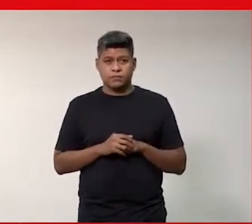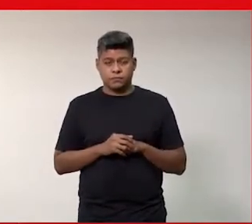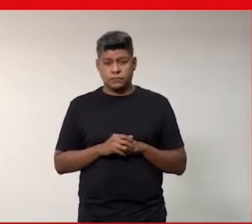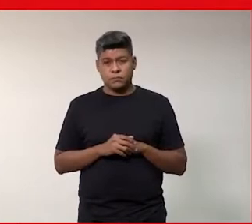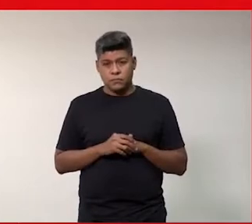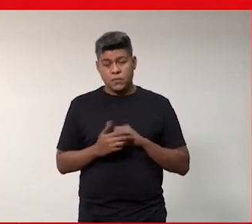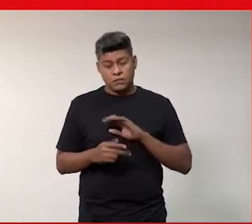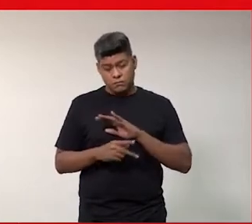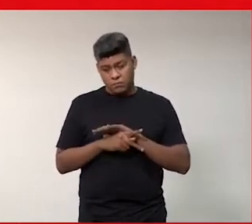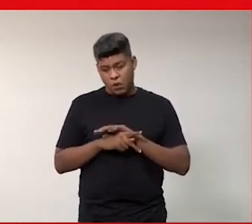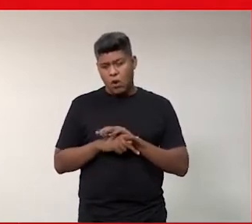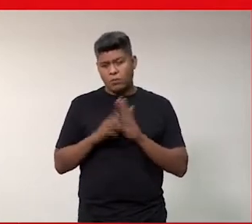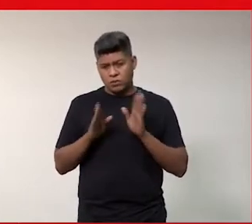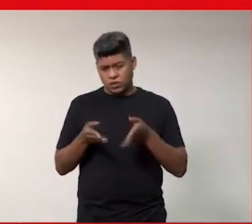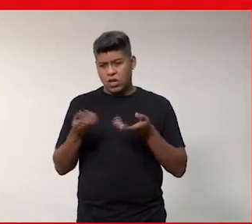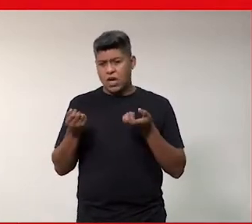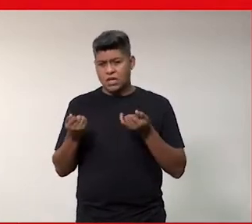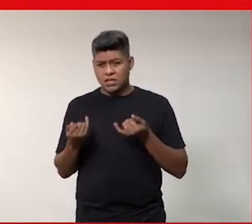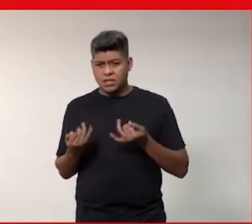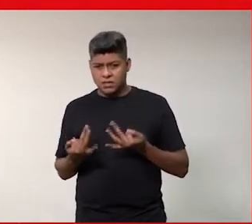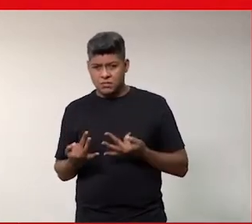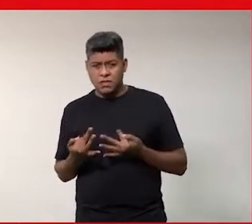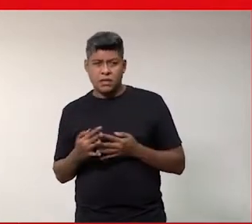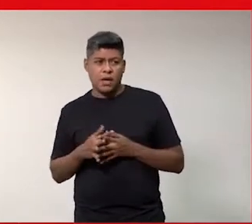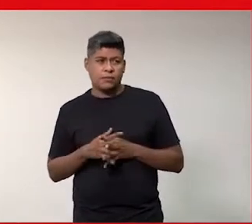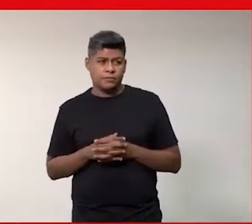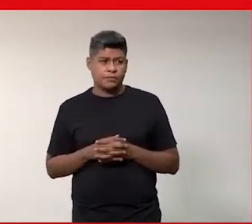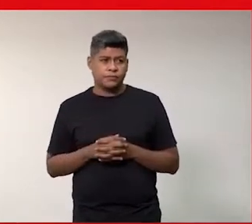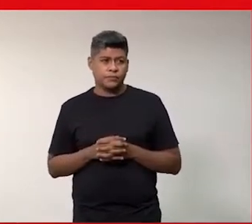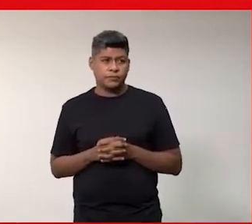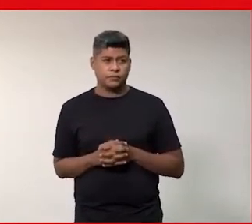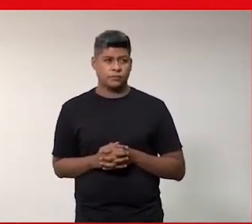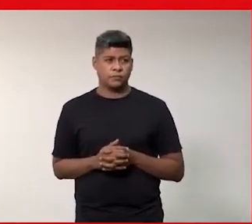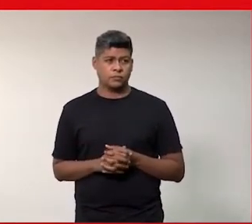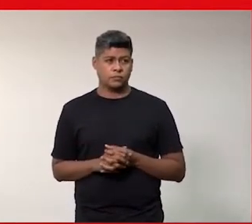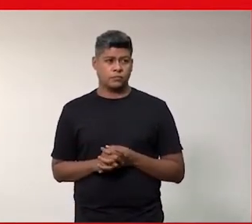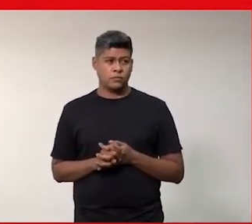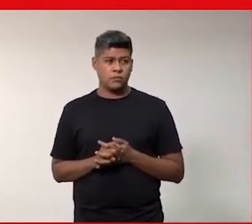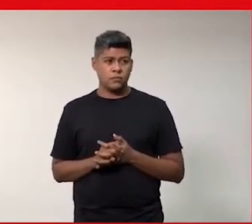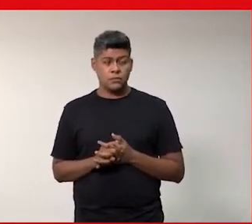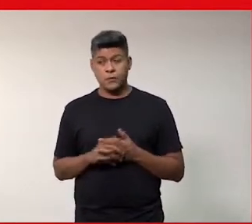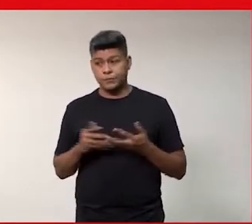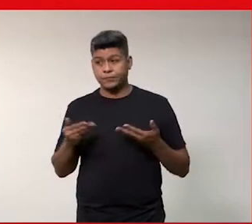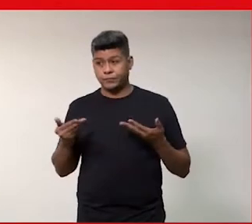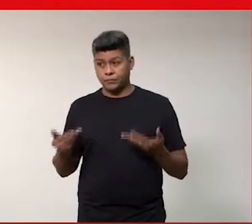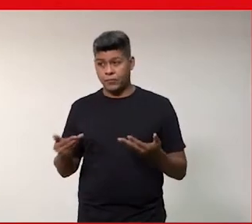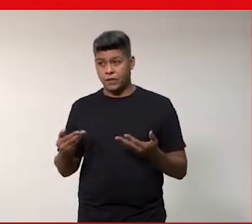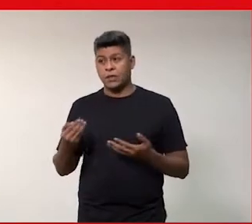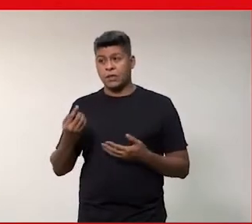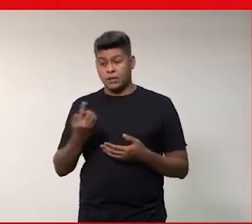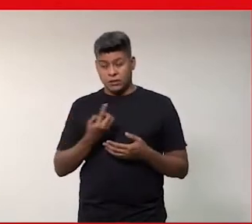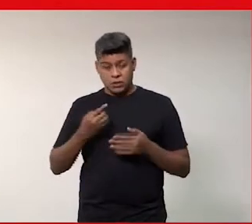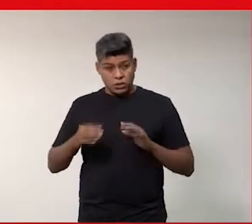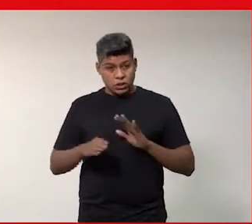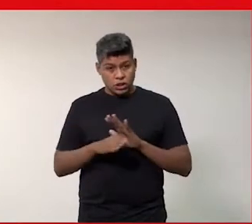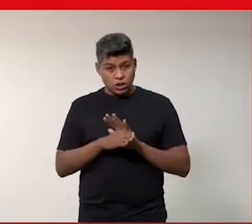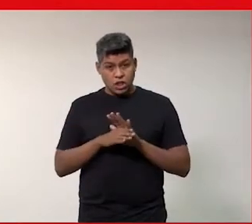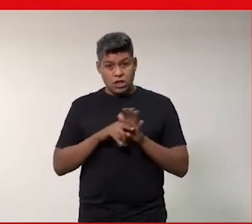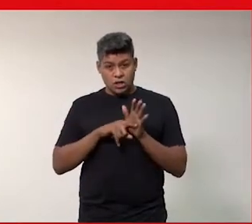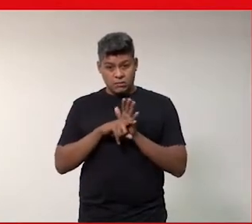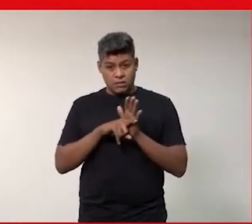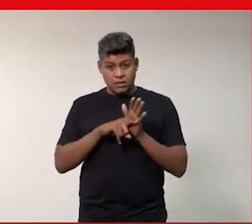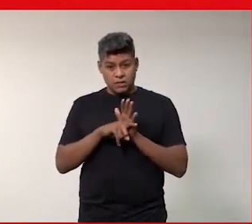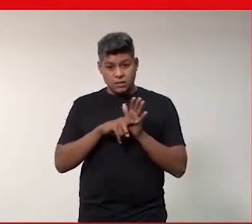Pelos motivos que já foram ditos, né? Pode passar aí, rapidinho. E aí, a gente, eu chego aqui na pesquisa,